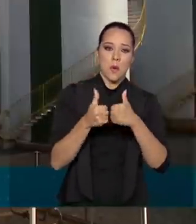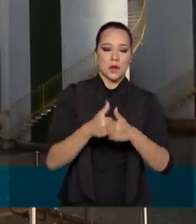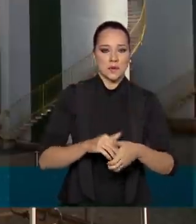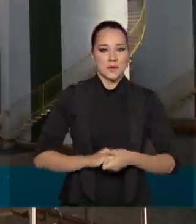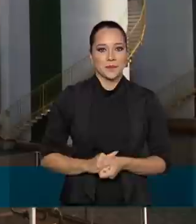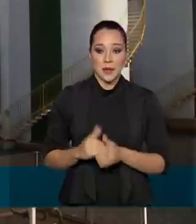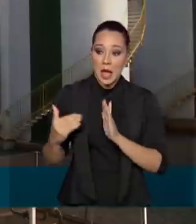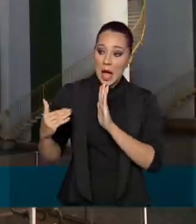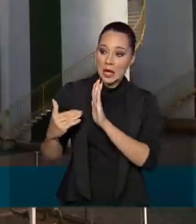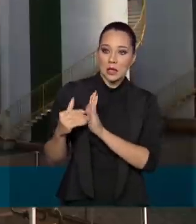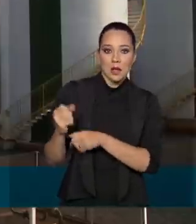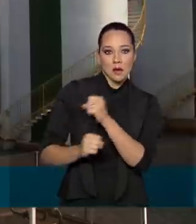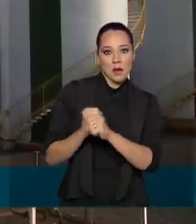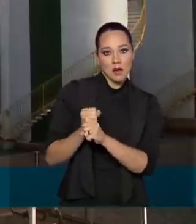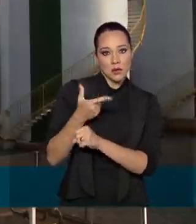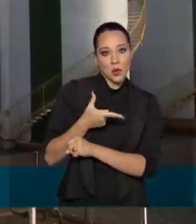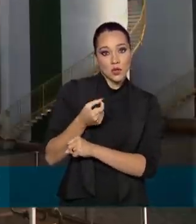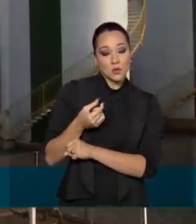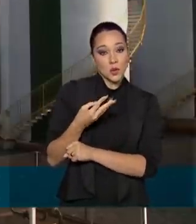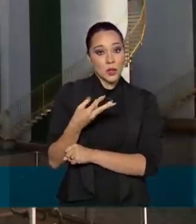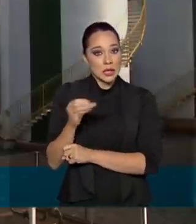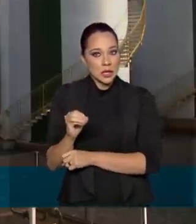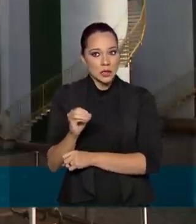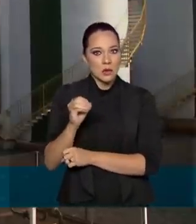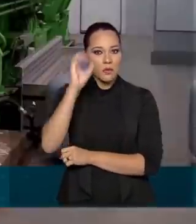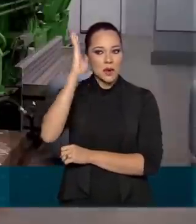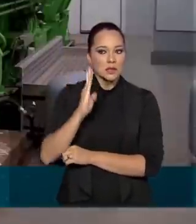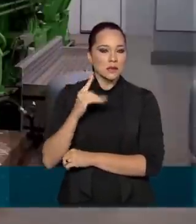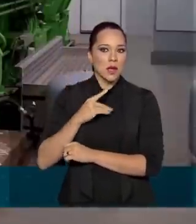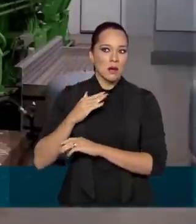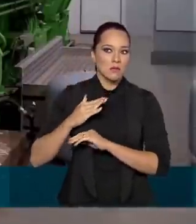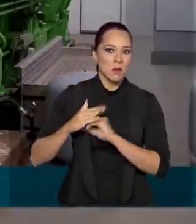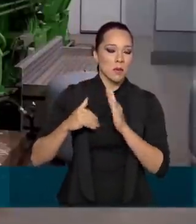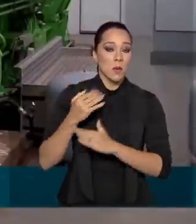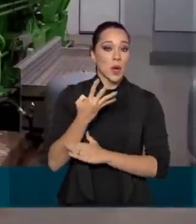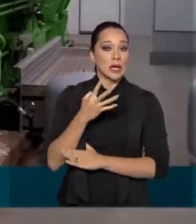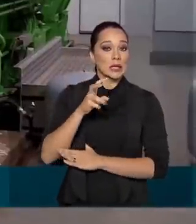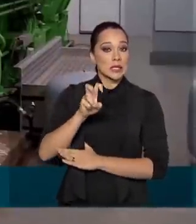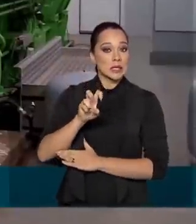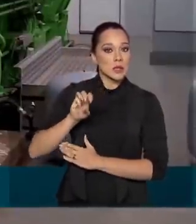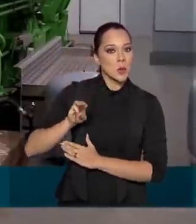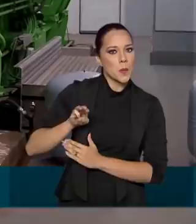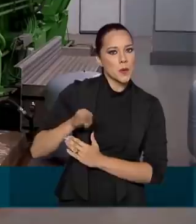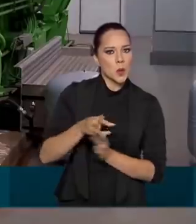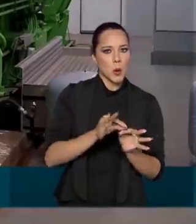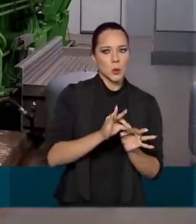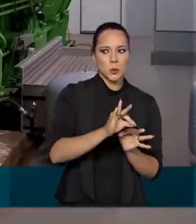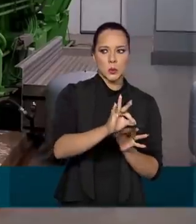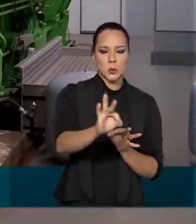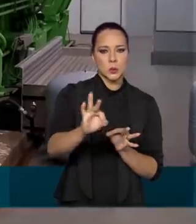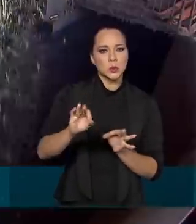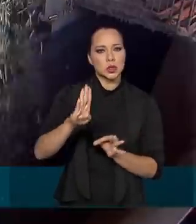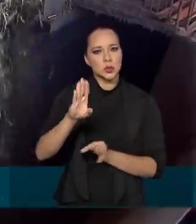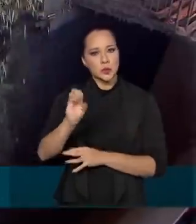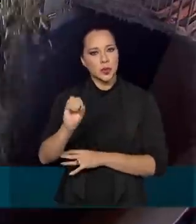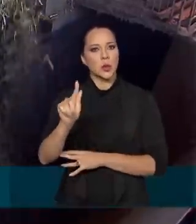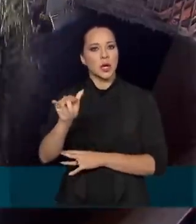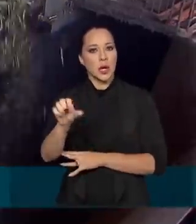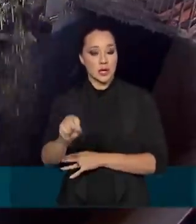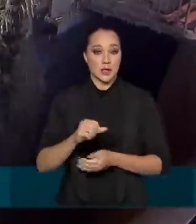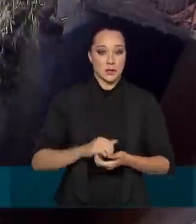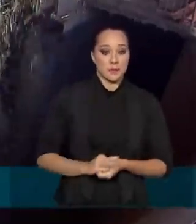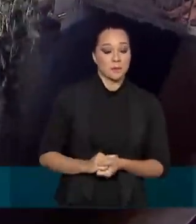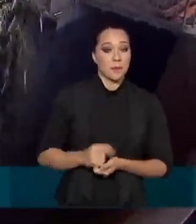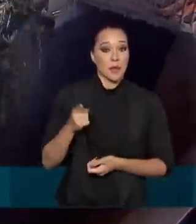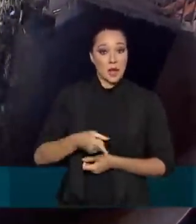Até 2030, o governo espera que o país possa gerar 45 milhões de metros cúbicos por dia de biogás. Os